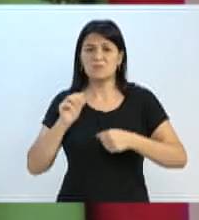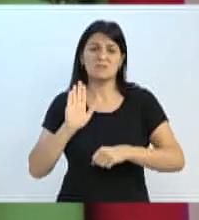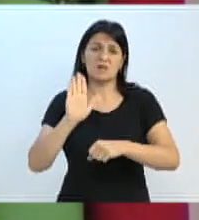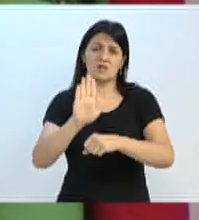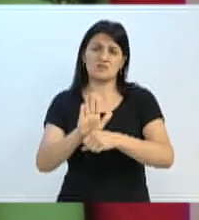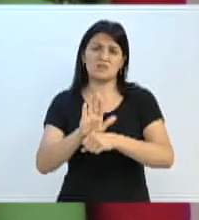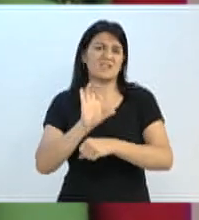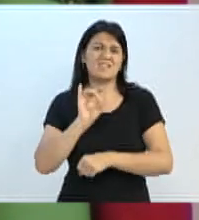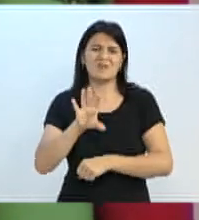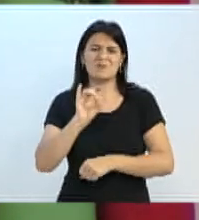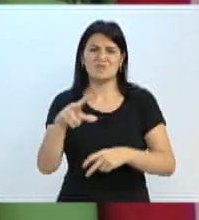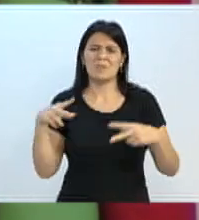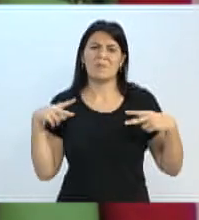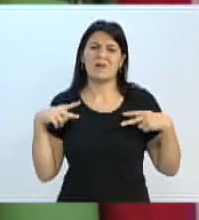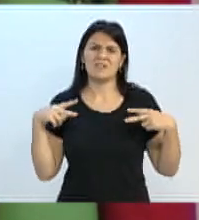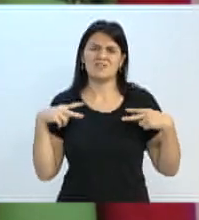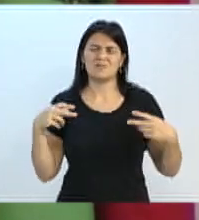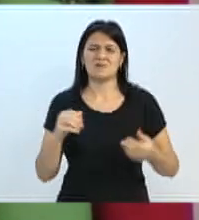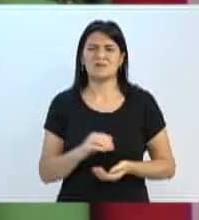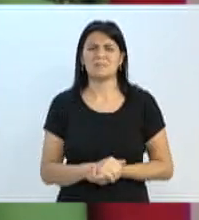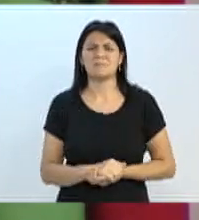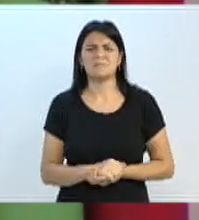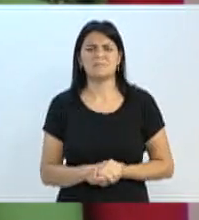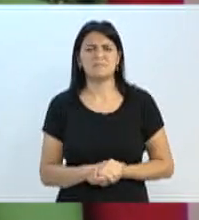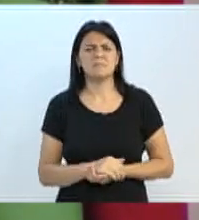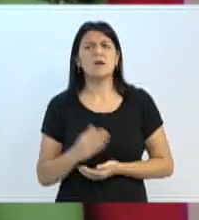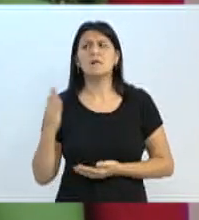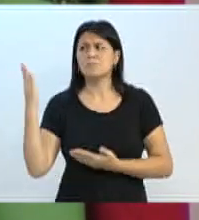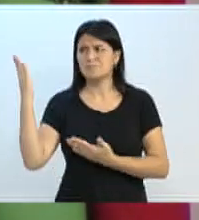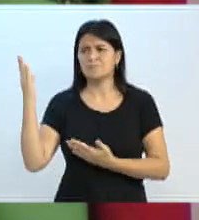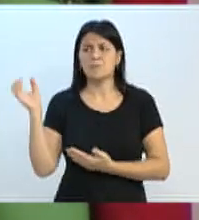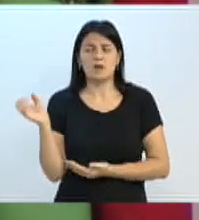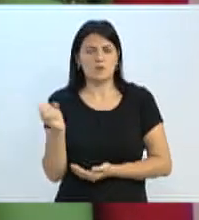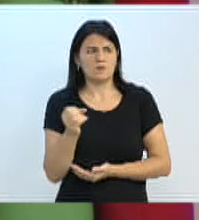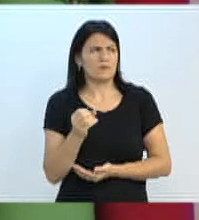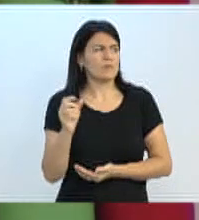particular. E, Ari, a próxima aí, rapidinho.